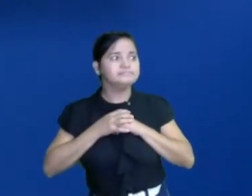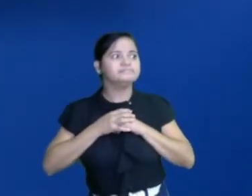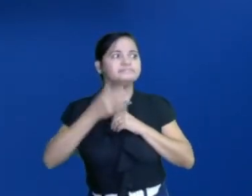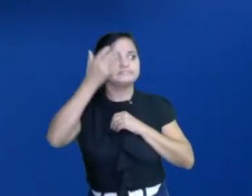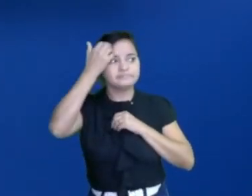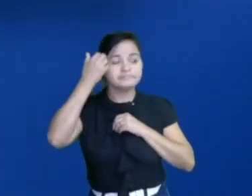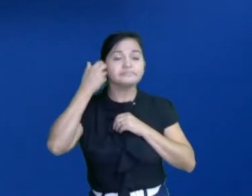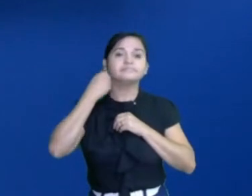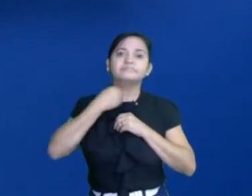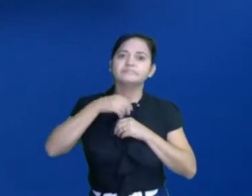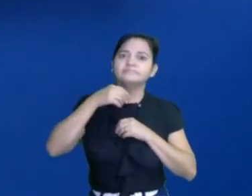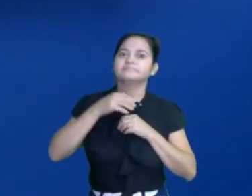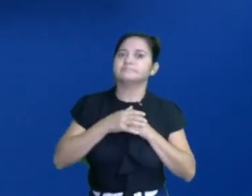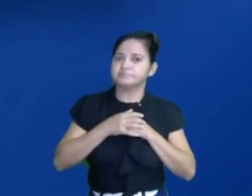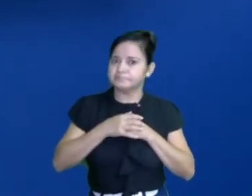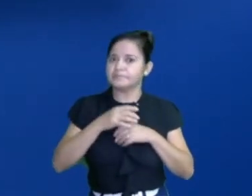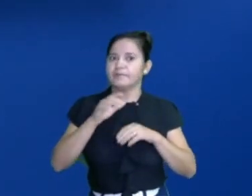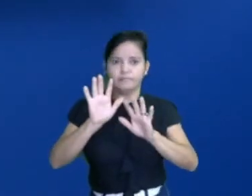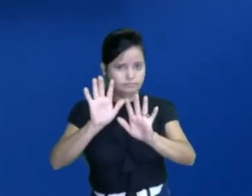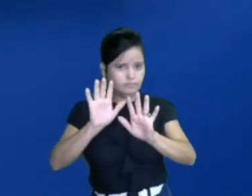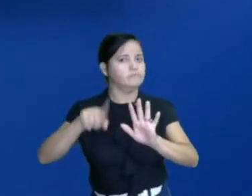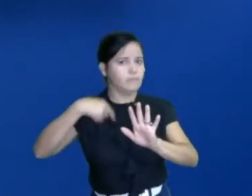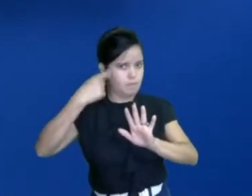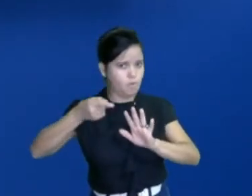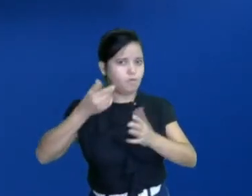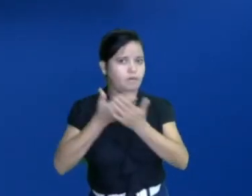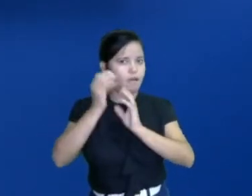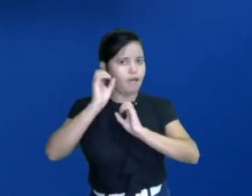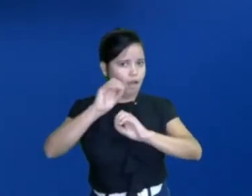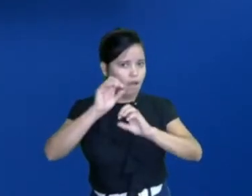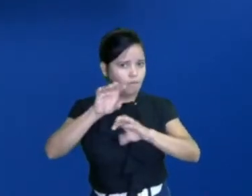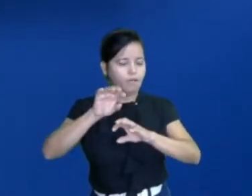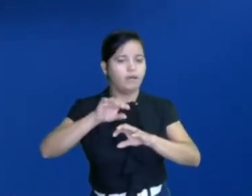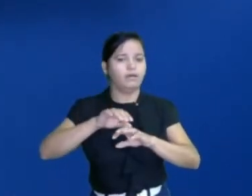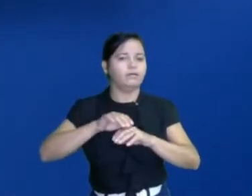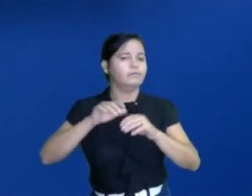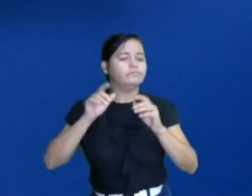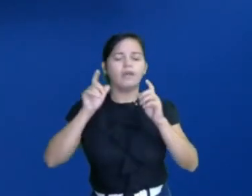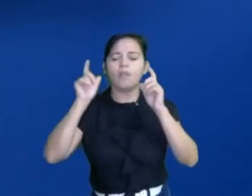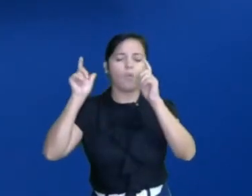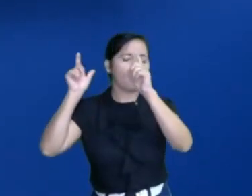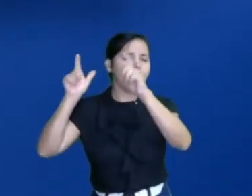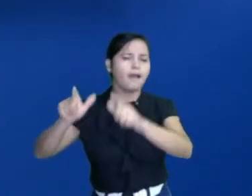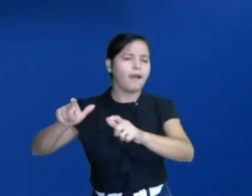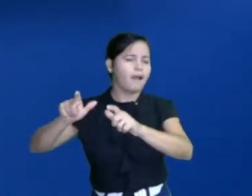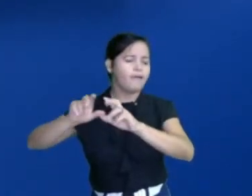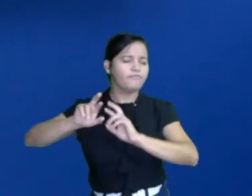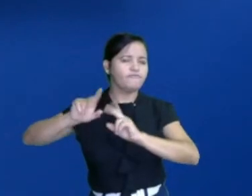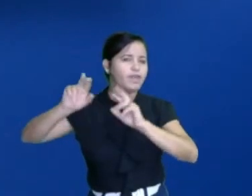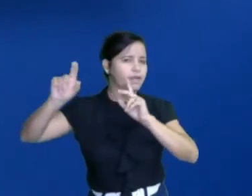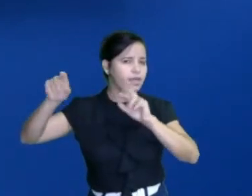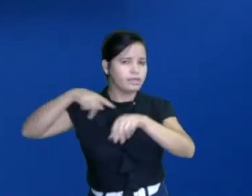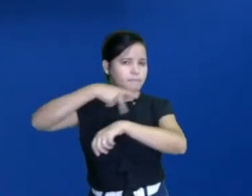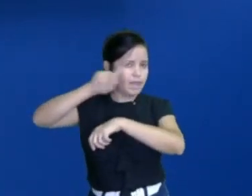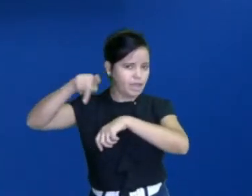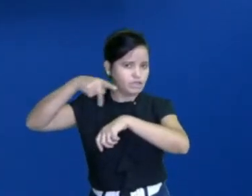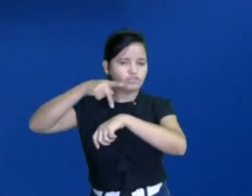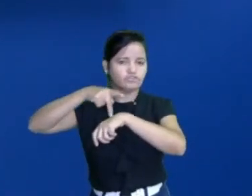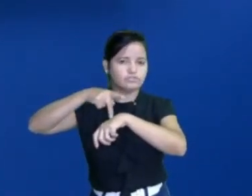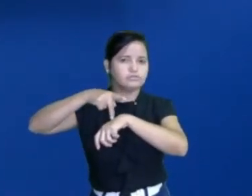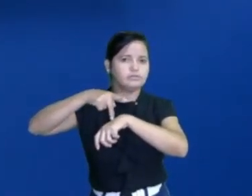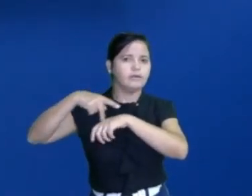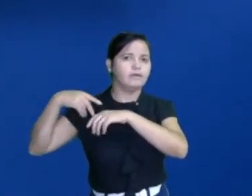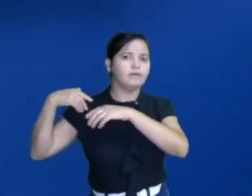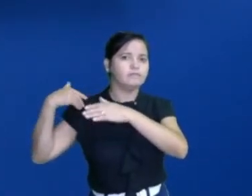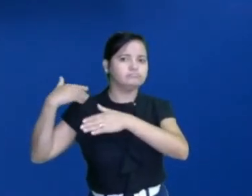A tradição do carnaval é assunto pra outra aula. Porque ela veio de um outro local, de um outro país. E a gente